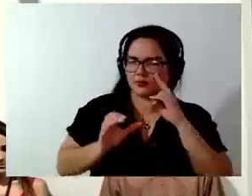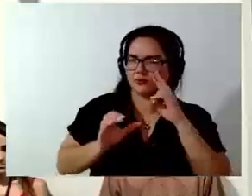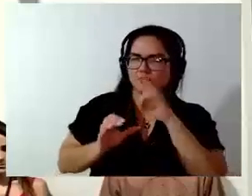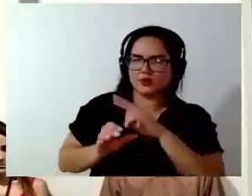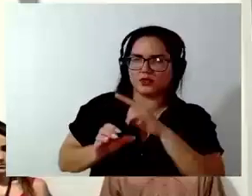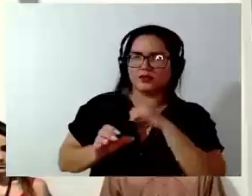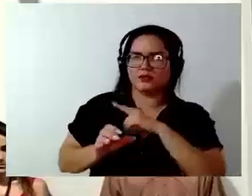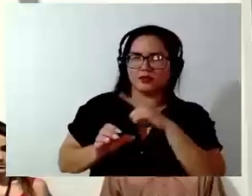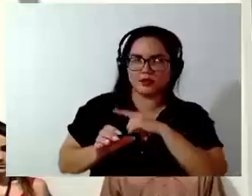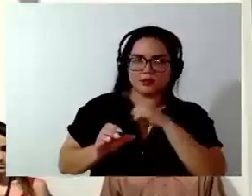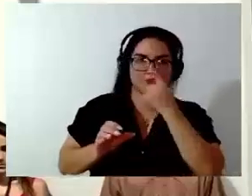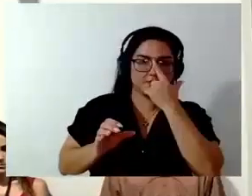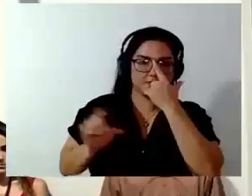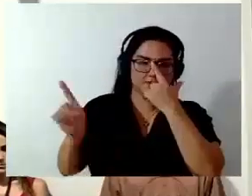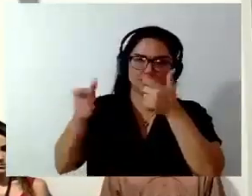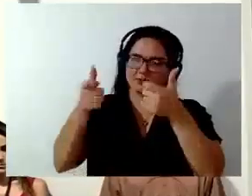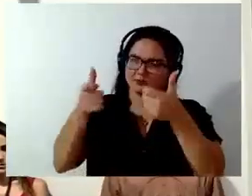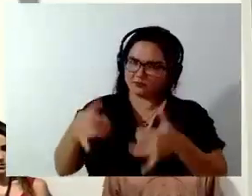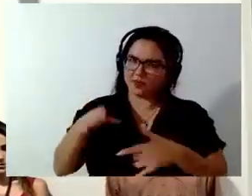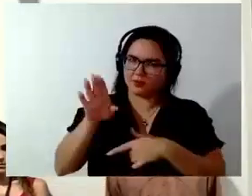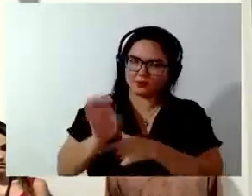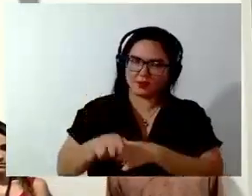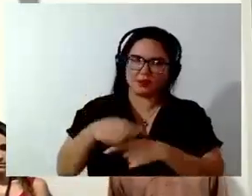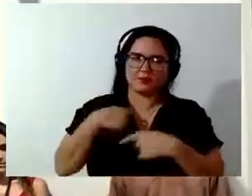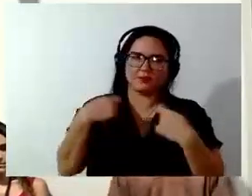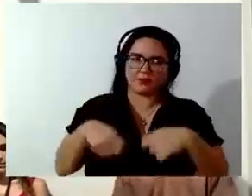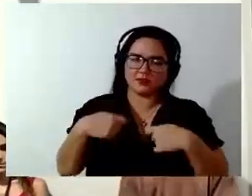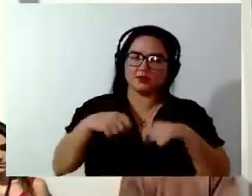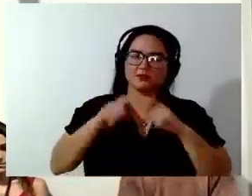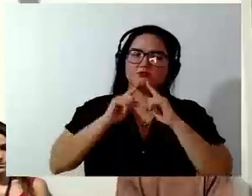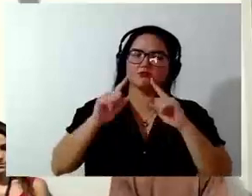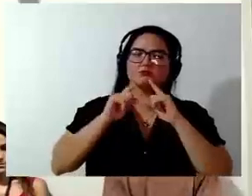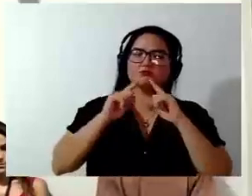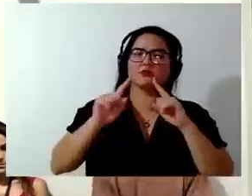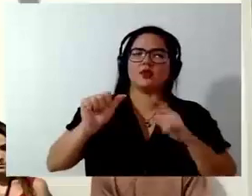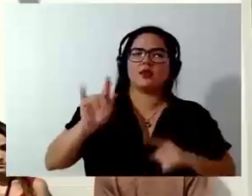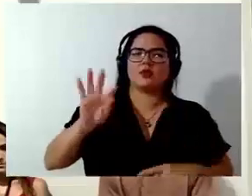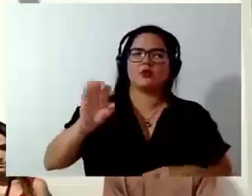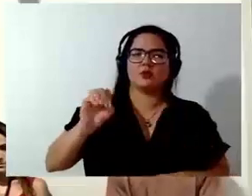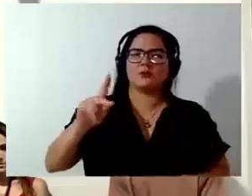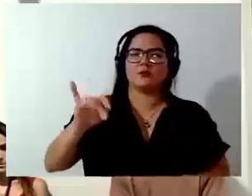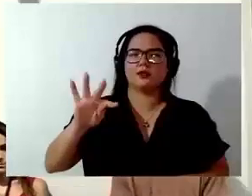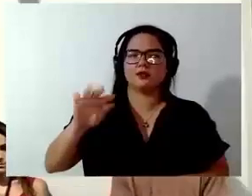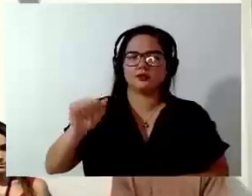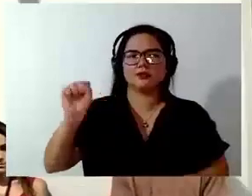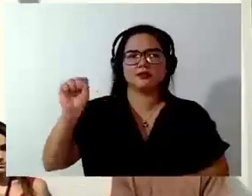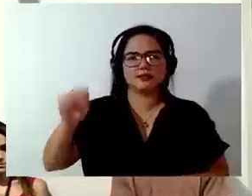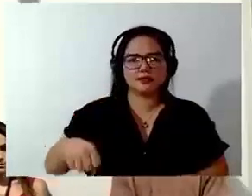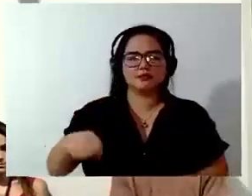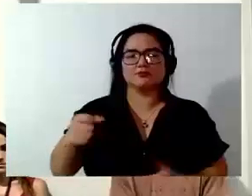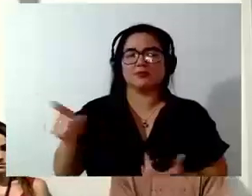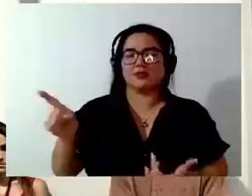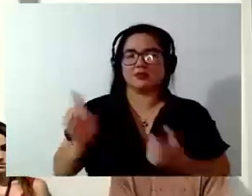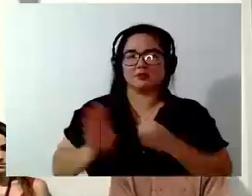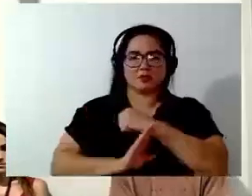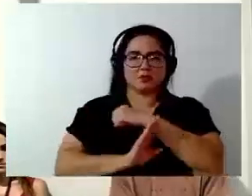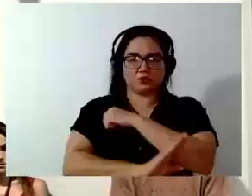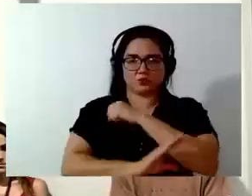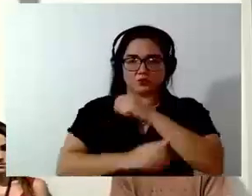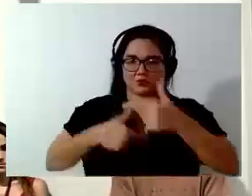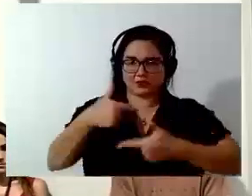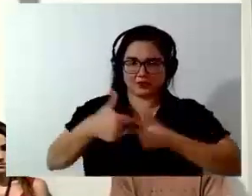bem colocado pelo amigo. Nós temos que cobrar da autopista, sim. Ela, para a Biguassu, não presta um serviço.